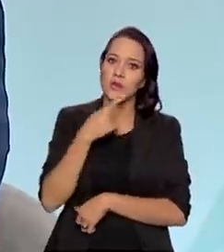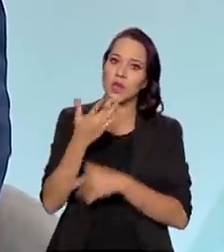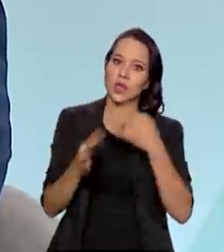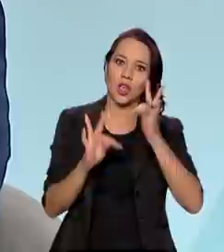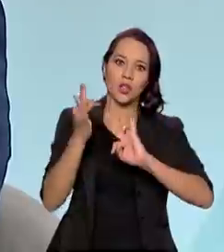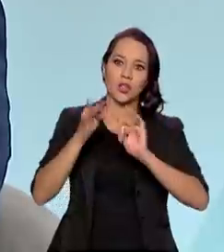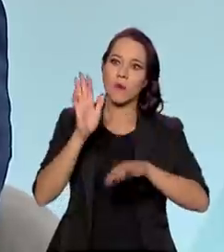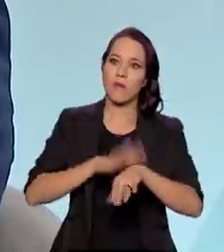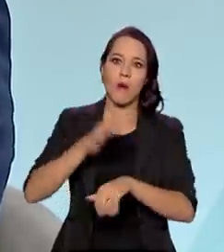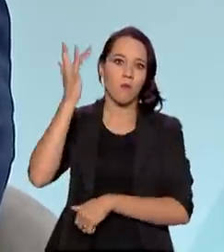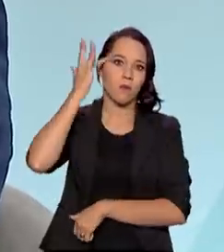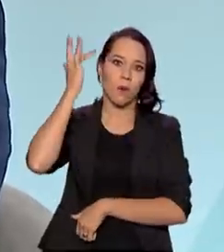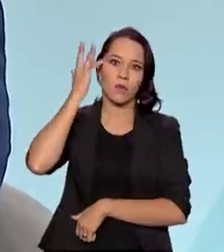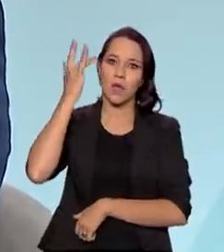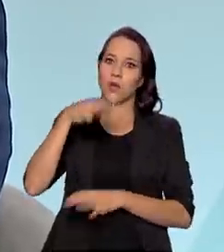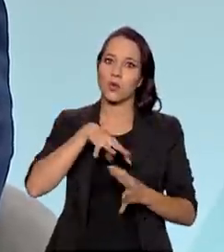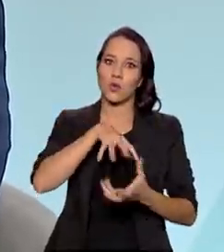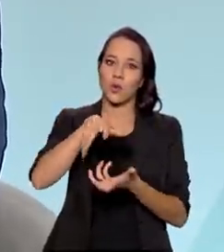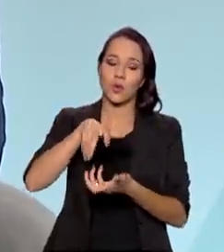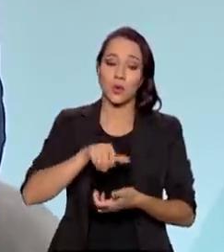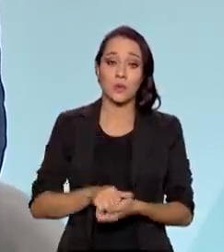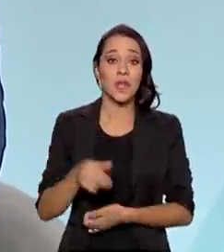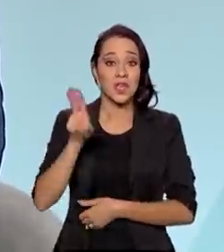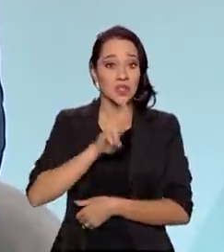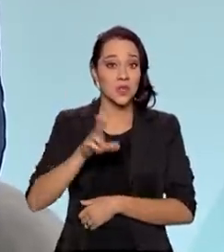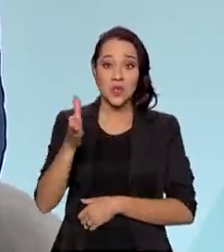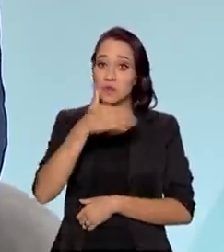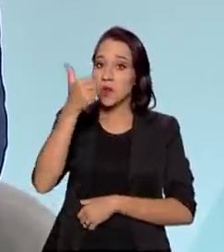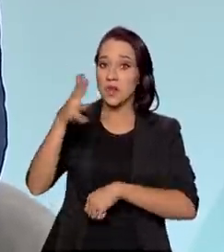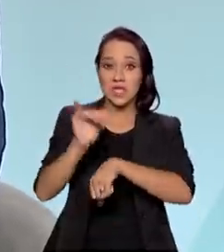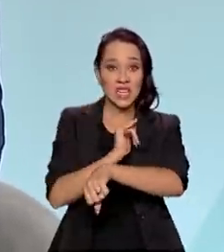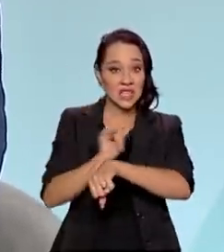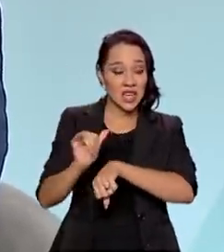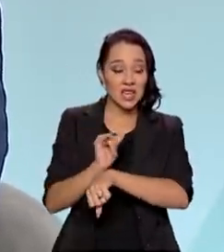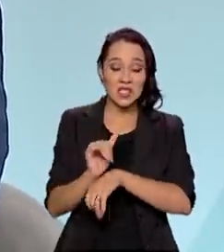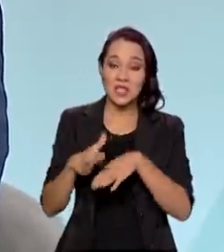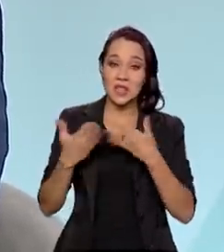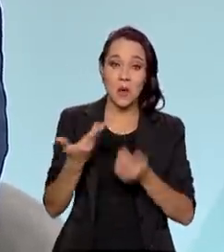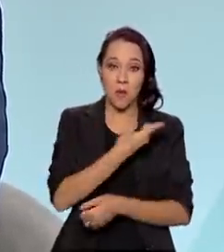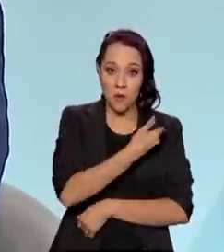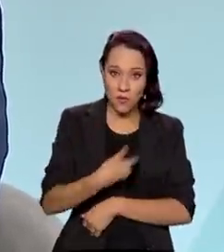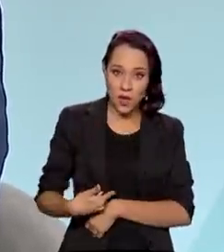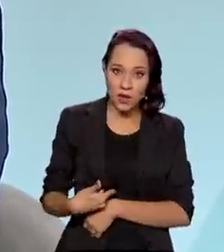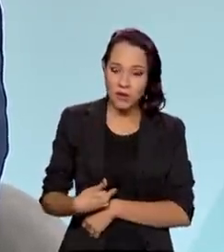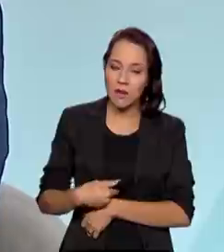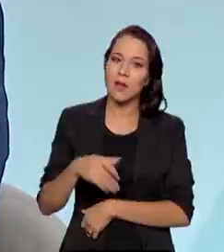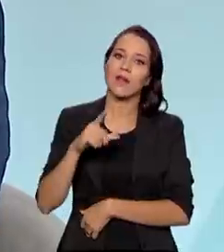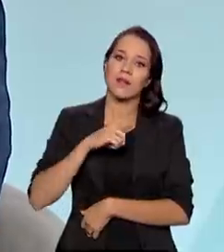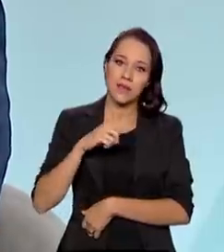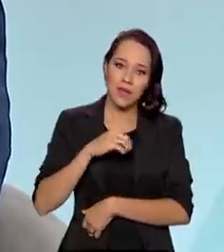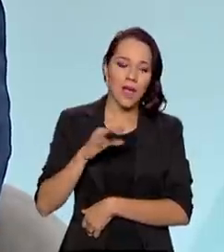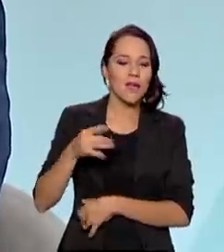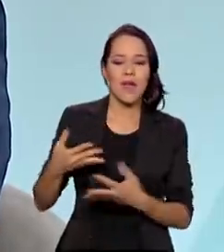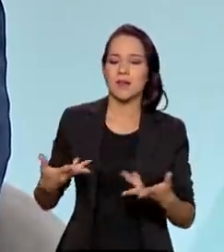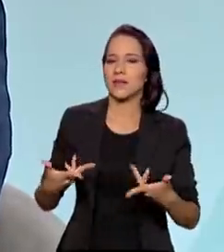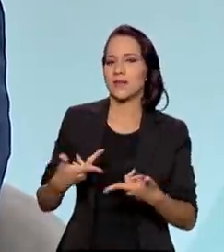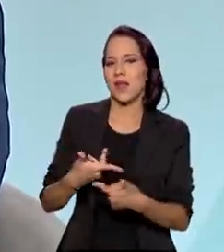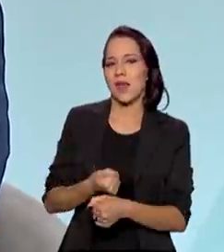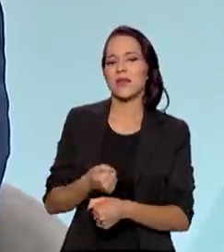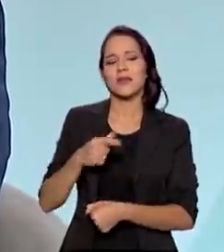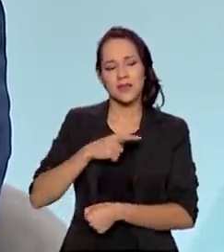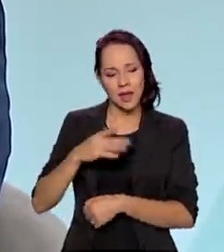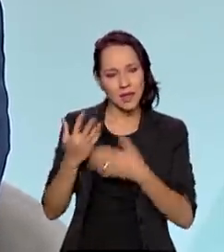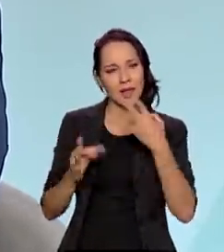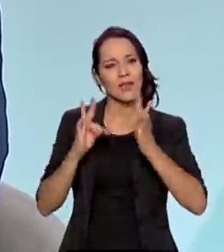tecnologia mais moderna que existe no mundo. A gente usou as melhores ferramentas. Então, o governo tem excelência, tem